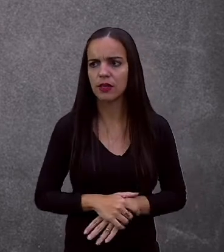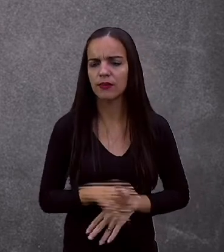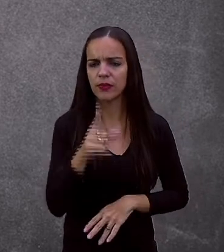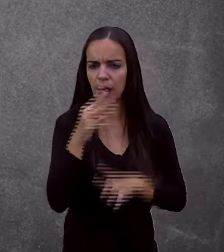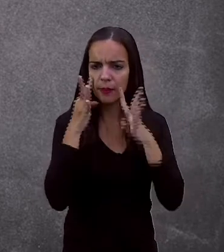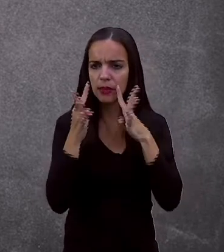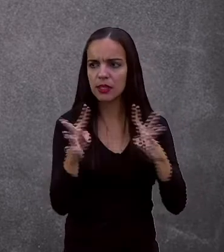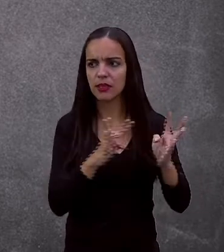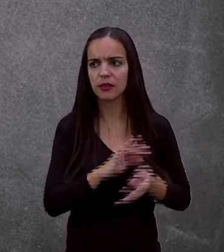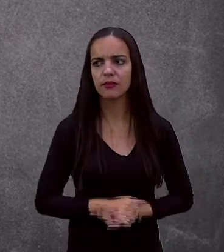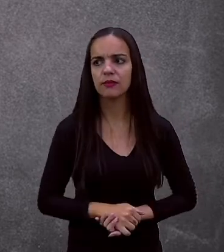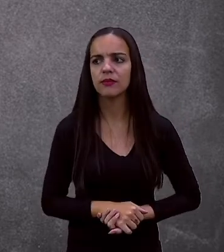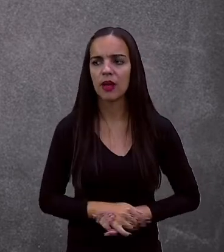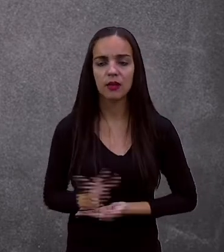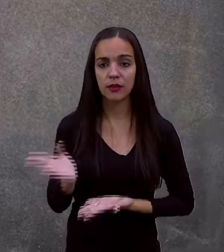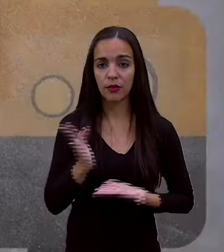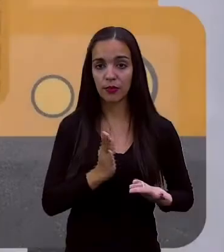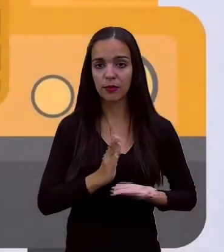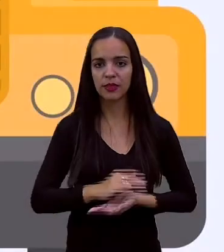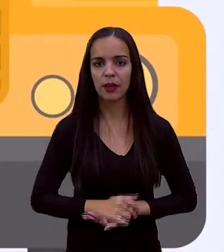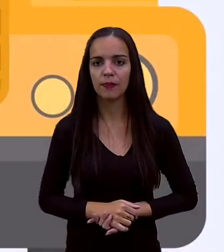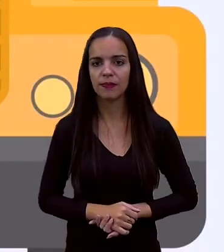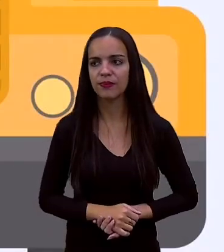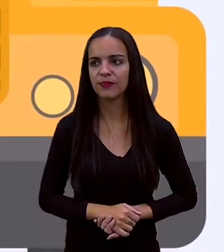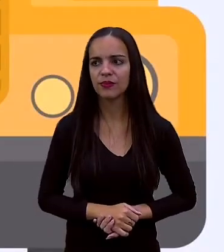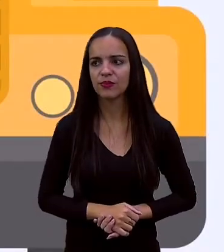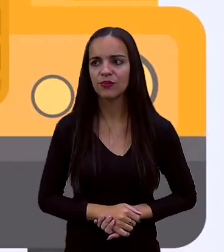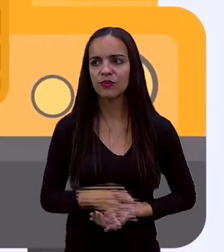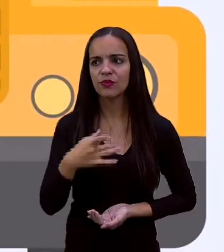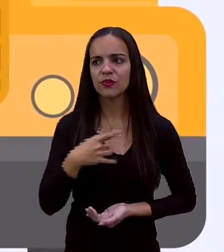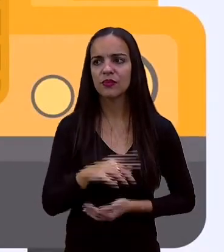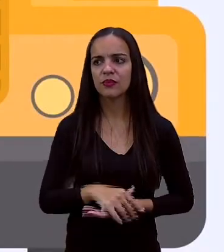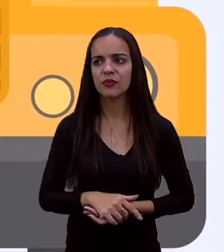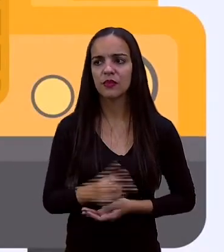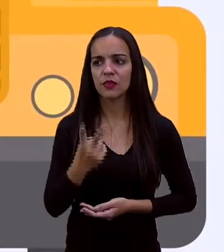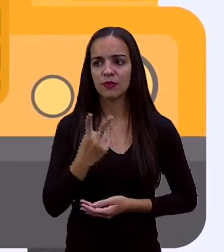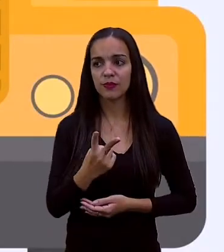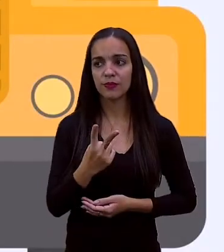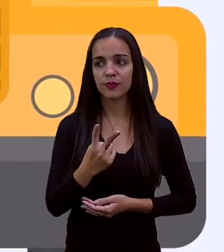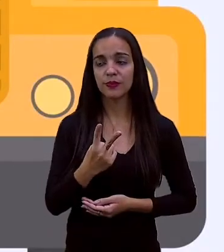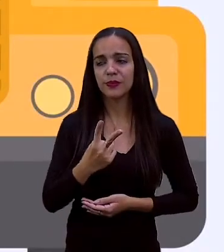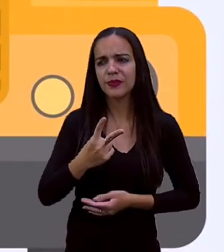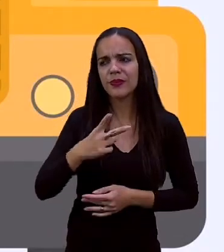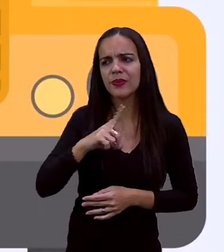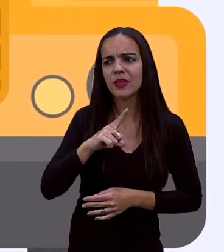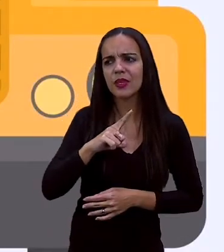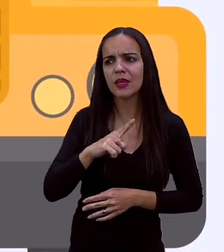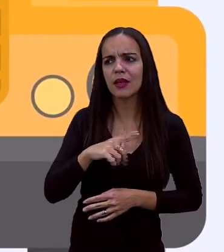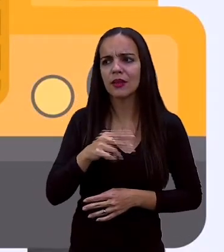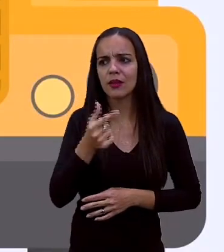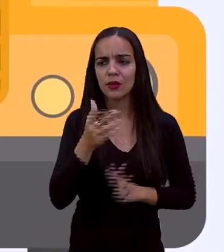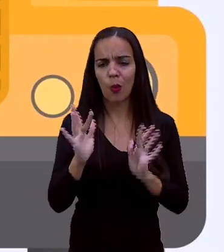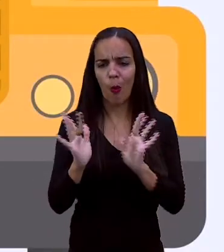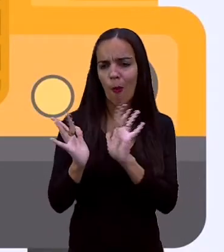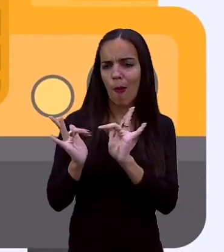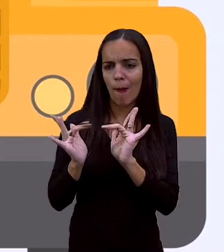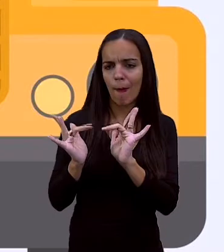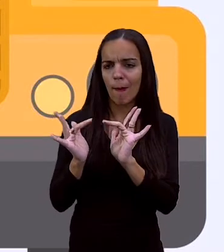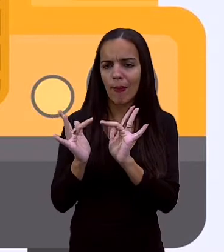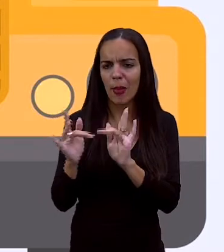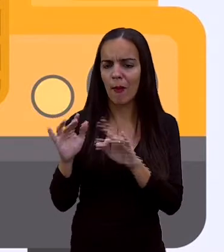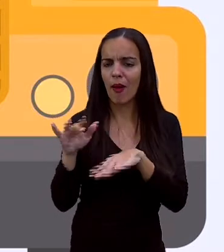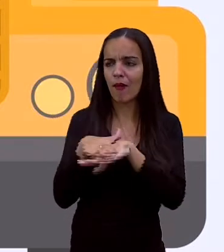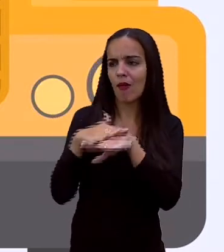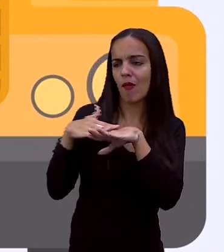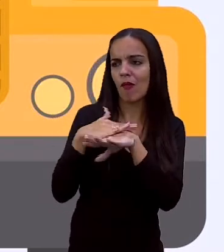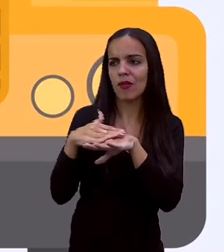atenção. Vamos lá, então. Os dois mais murmuravam que conversavam.